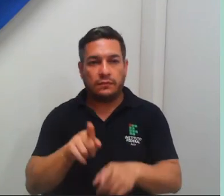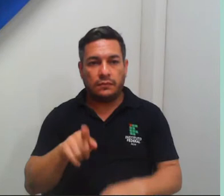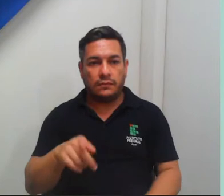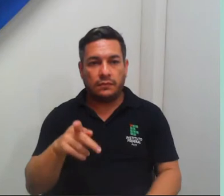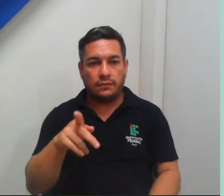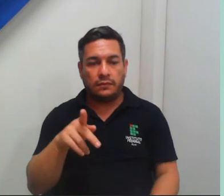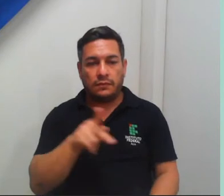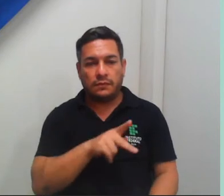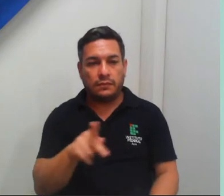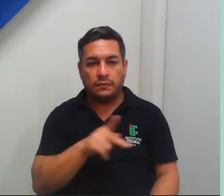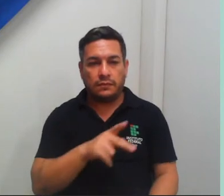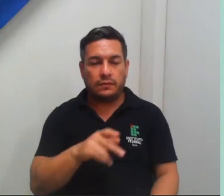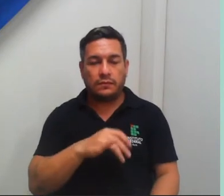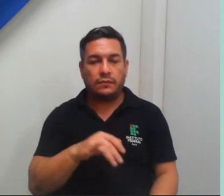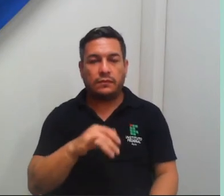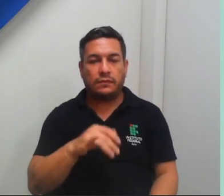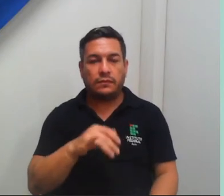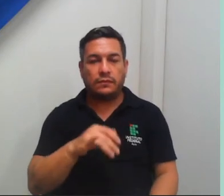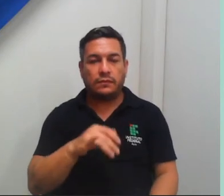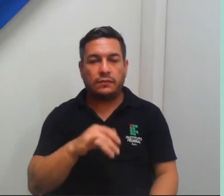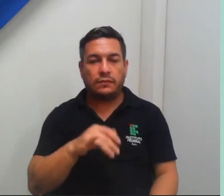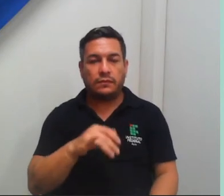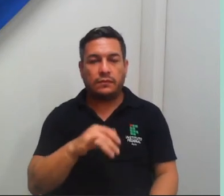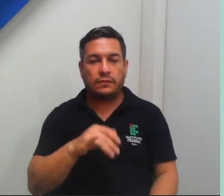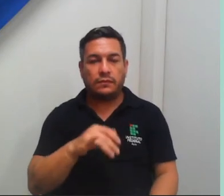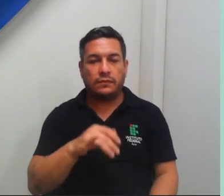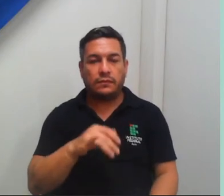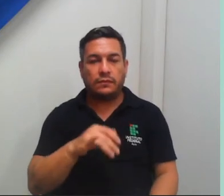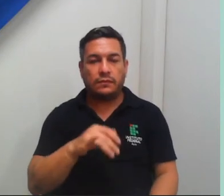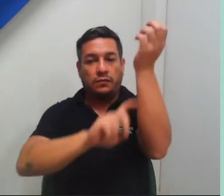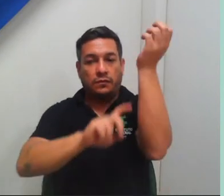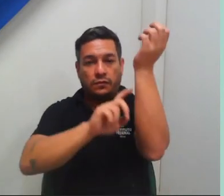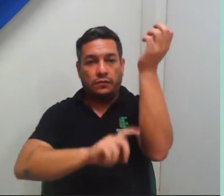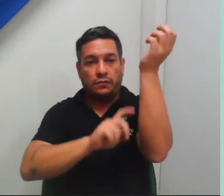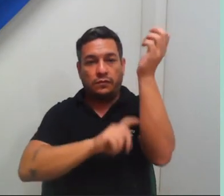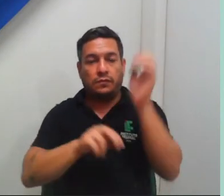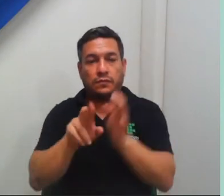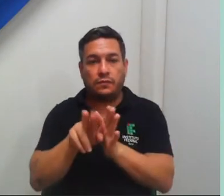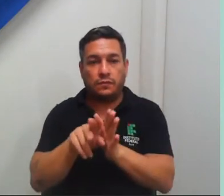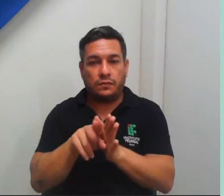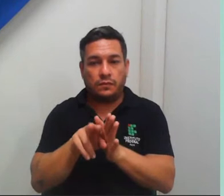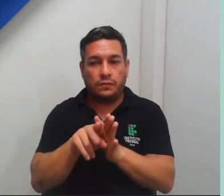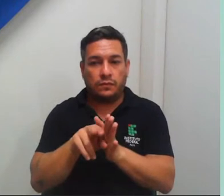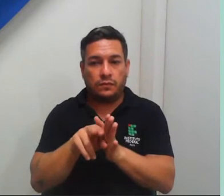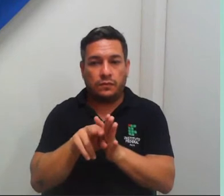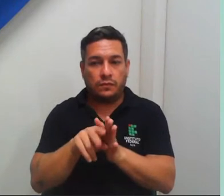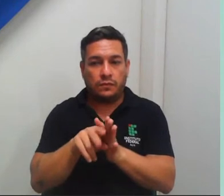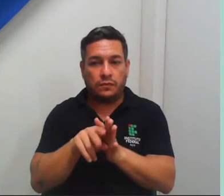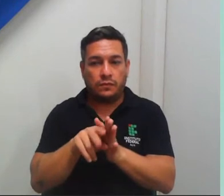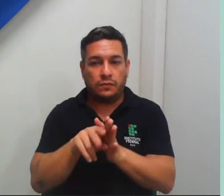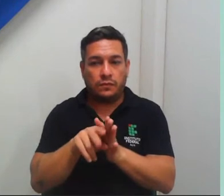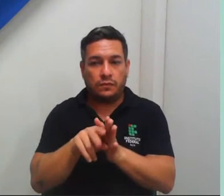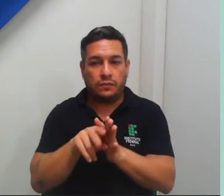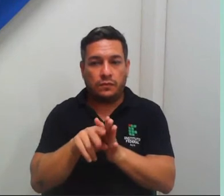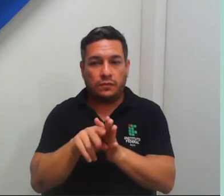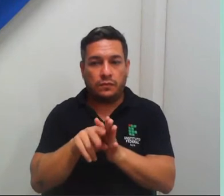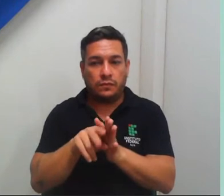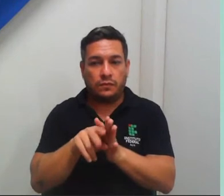Chapuri, na área de biologia. Ela tem experiência em biotecnologia vegetal,